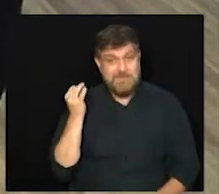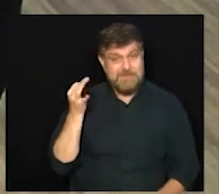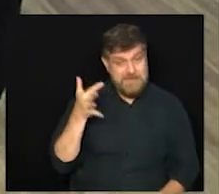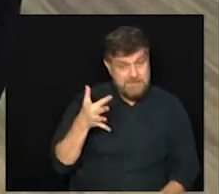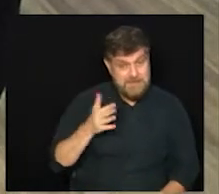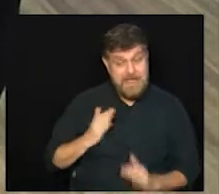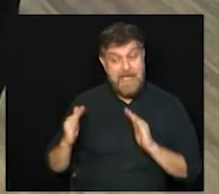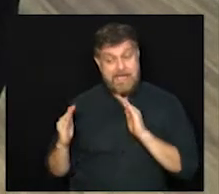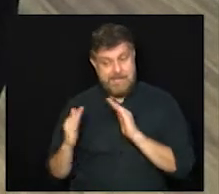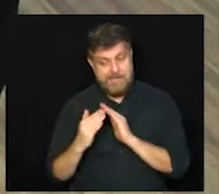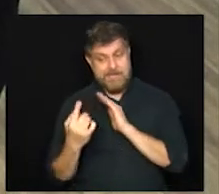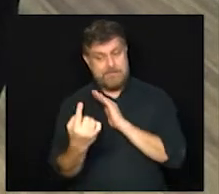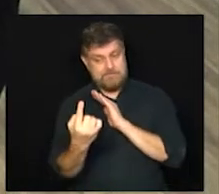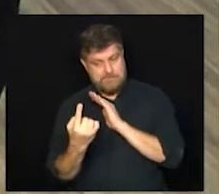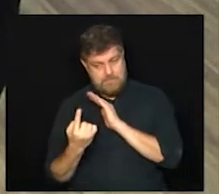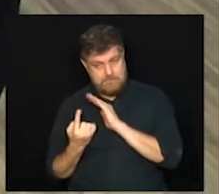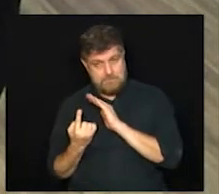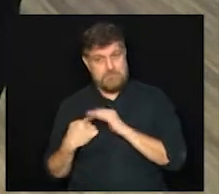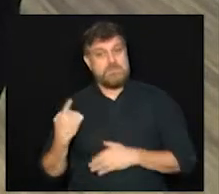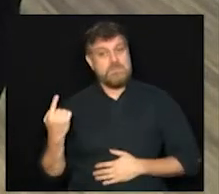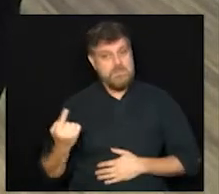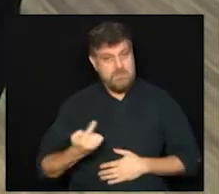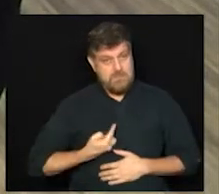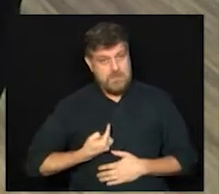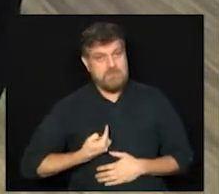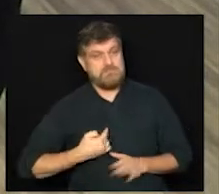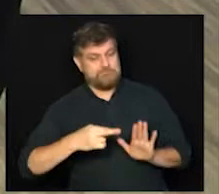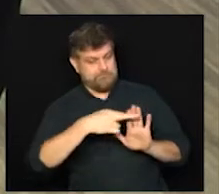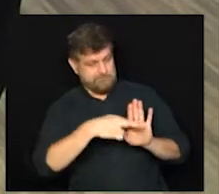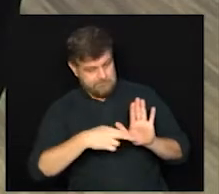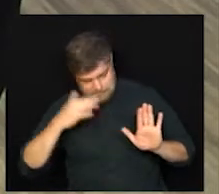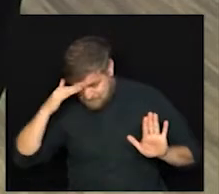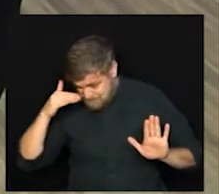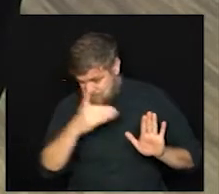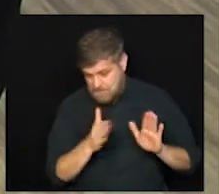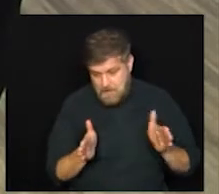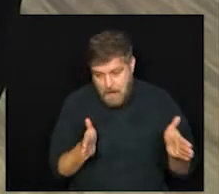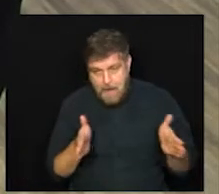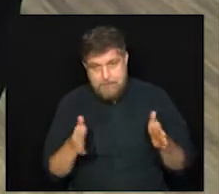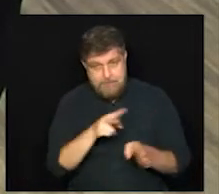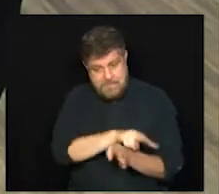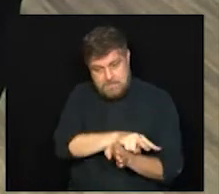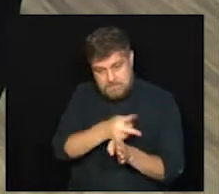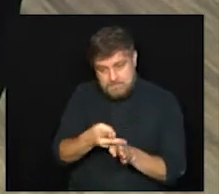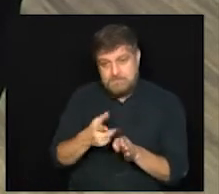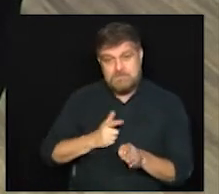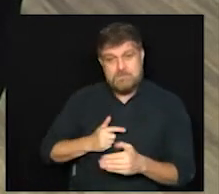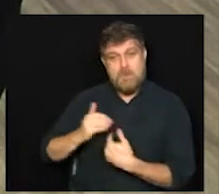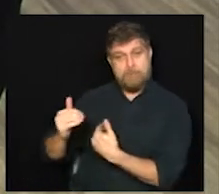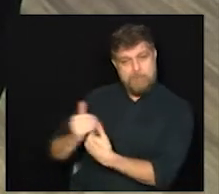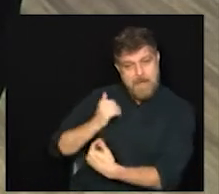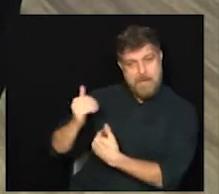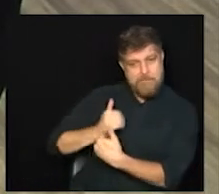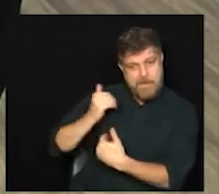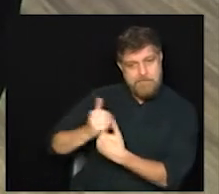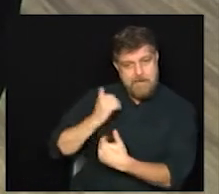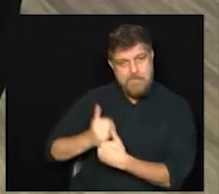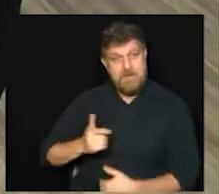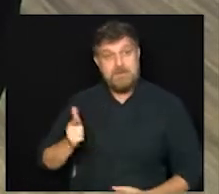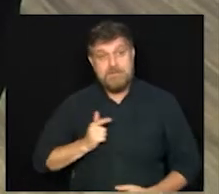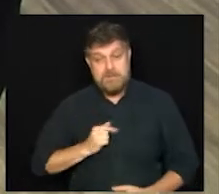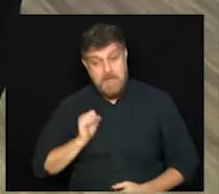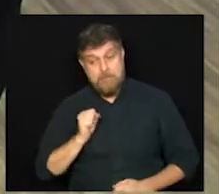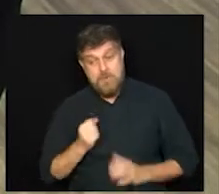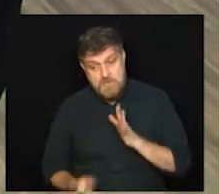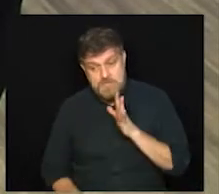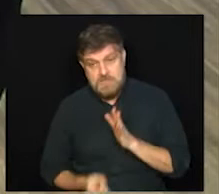horas da manhã. Então, vamos respeitar ainda mais neste período. As autoridades estão falando em uma nova